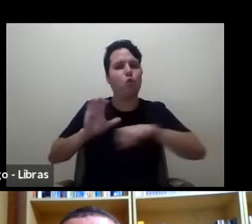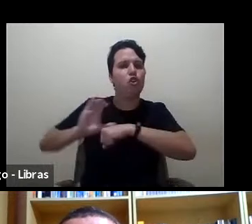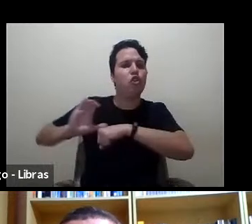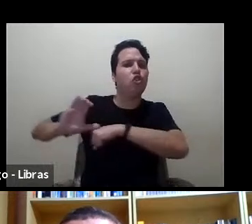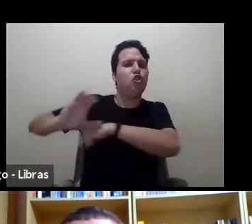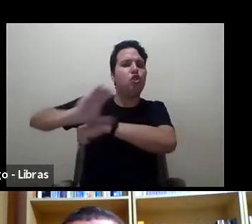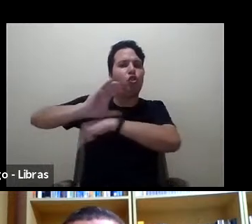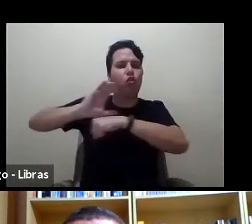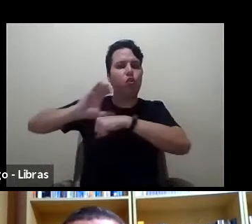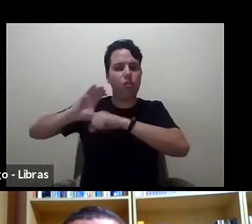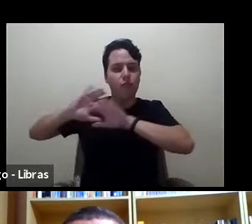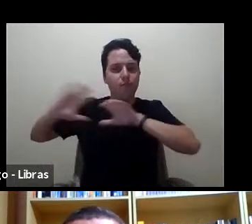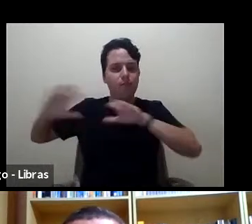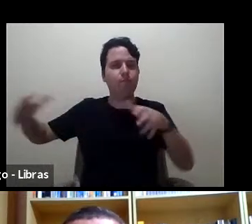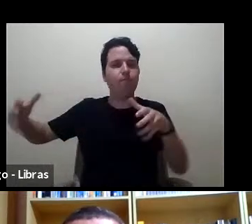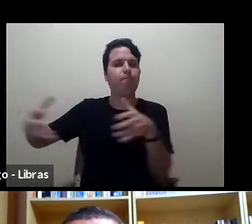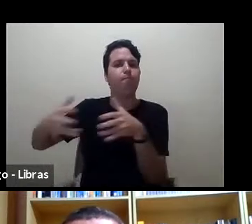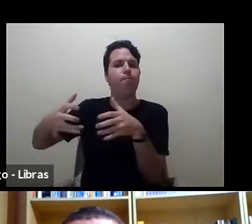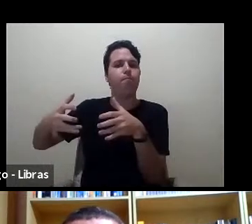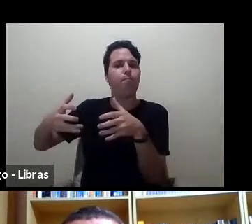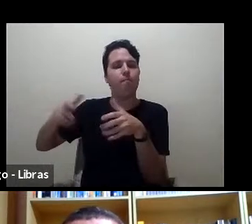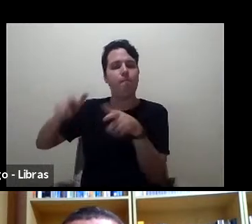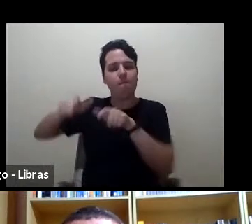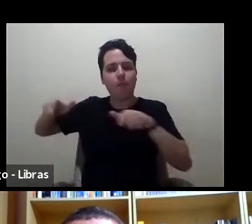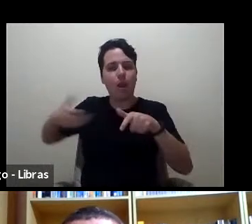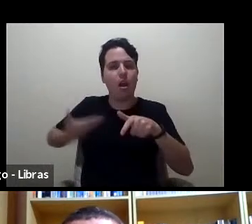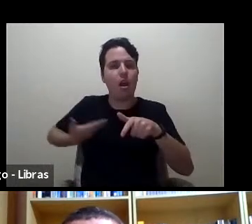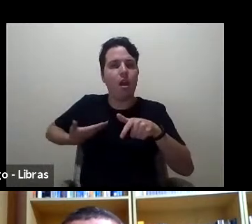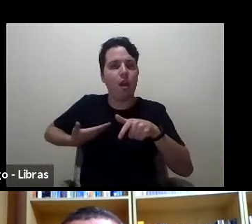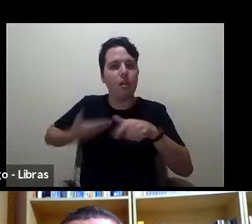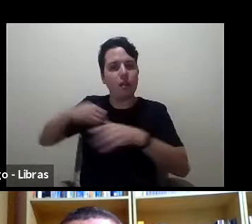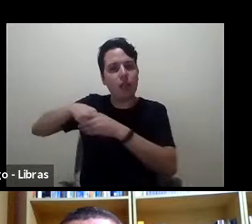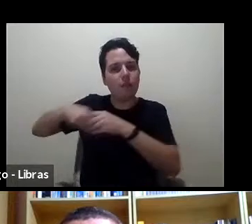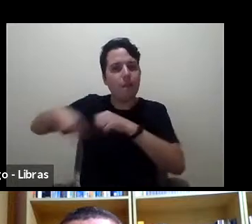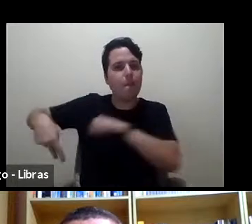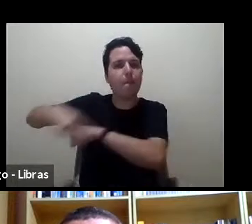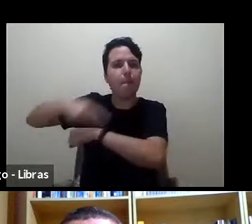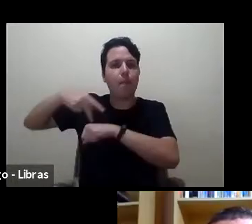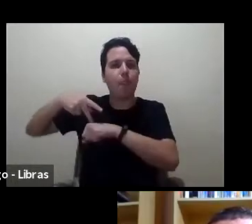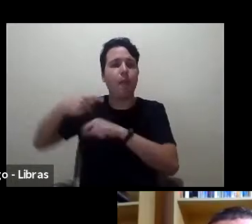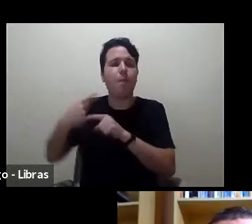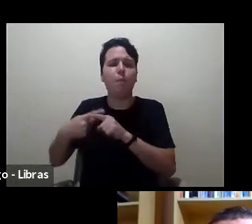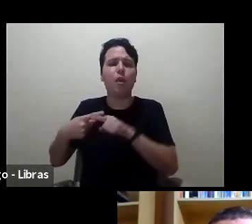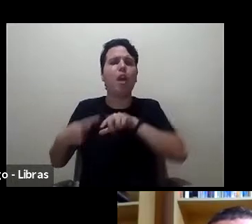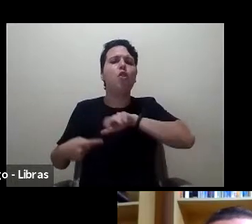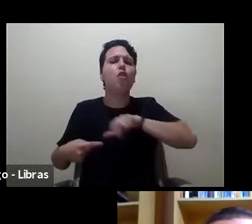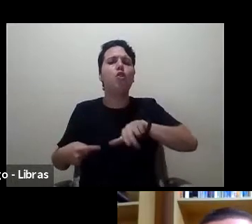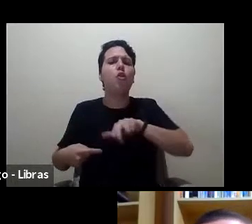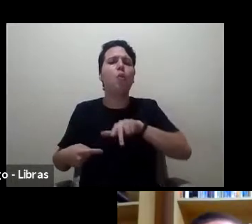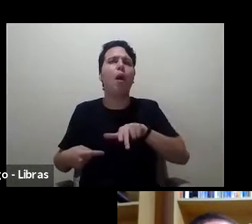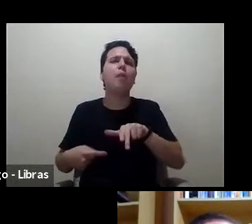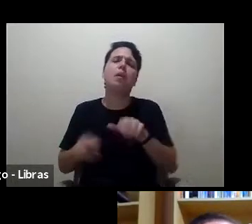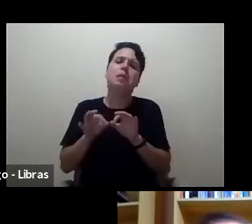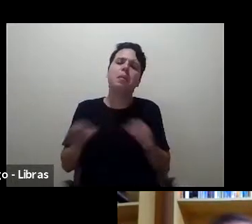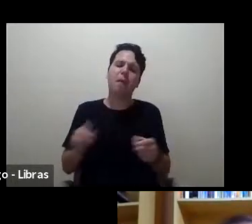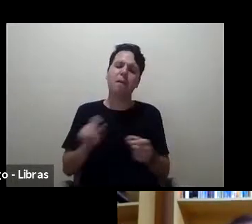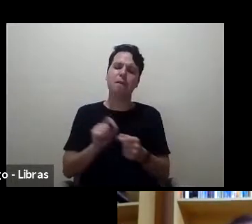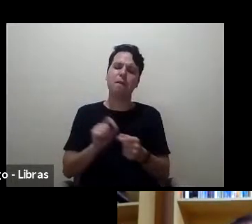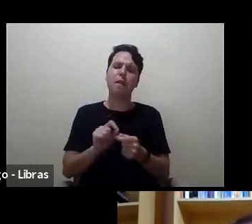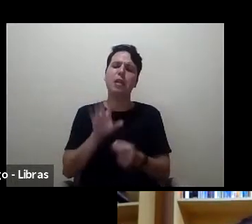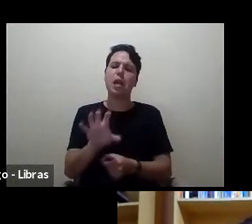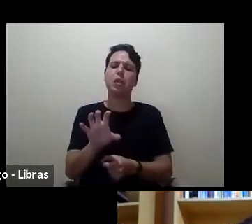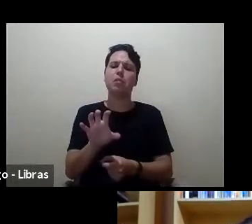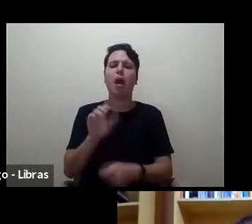grande colegiado de colegas no país porque isto não é simplesmente vamos fazer isto para que a Amped